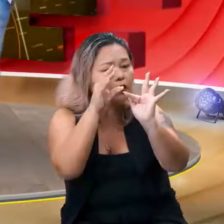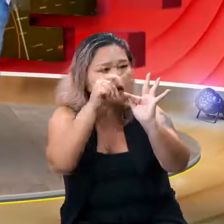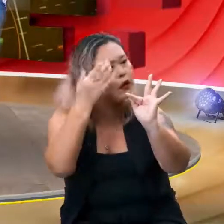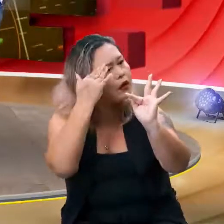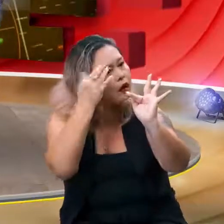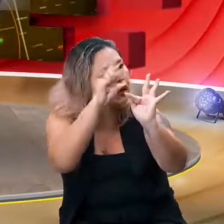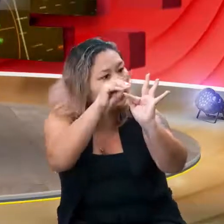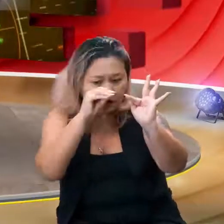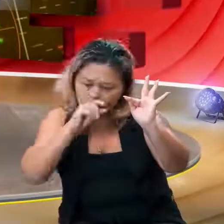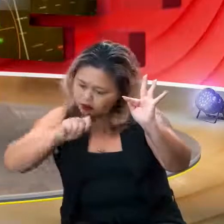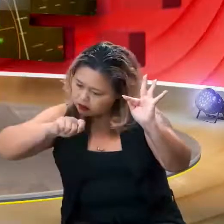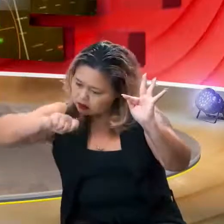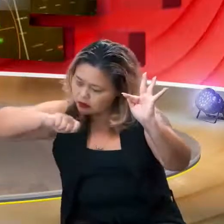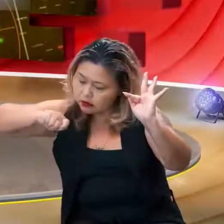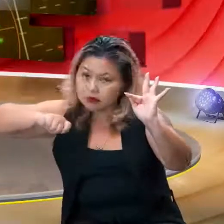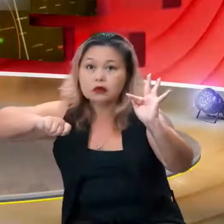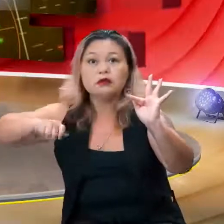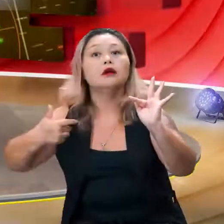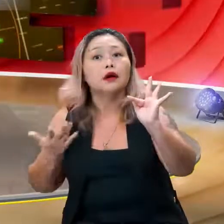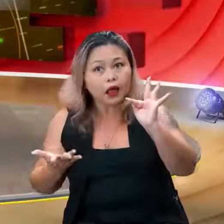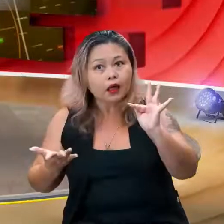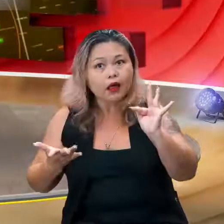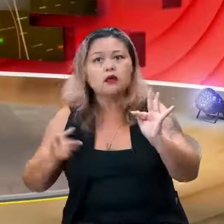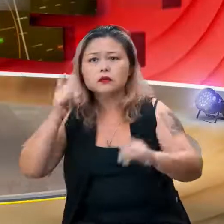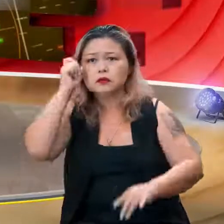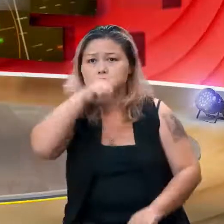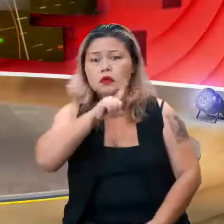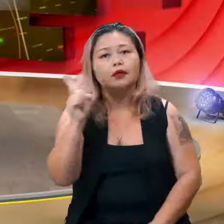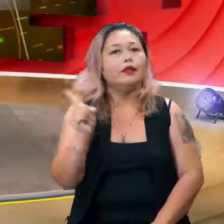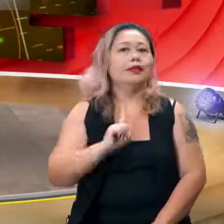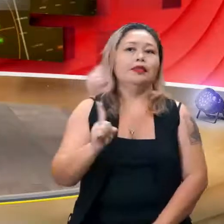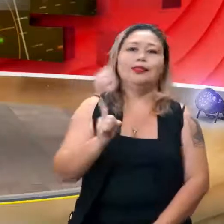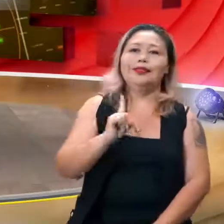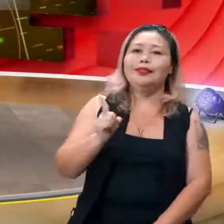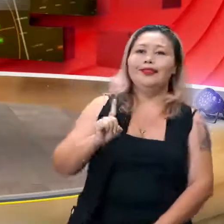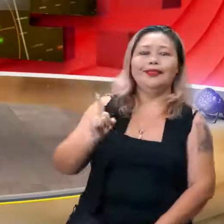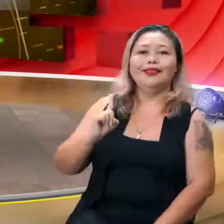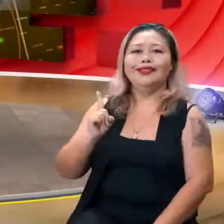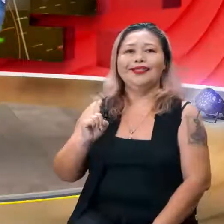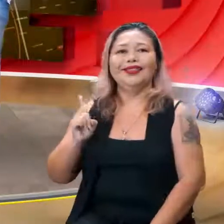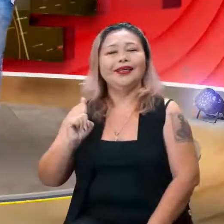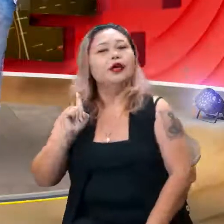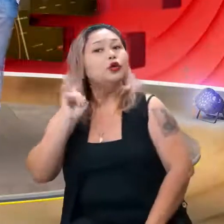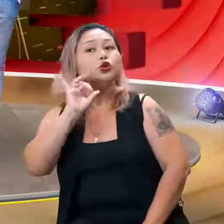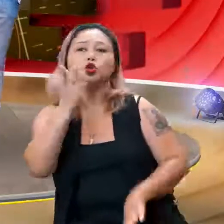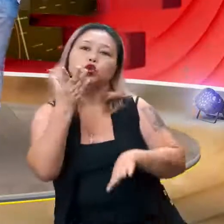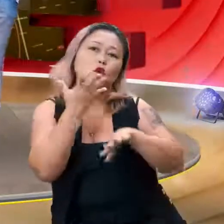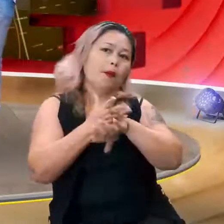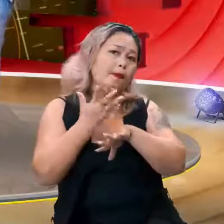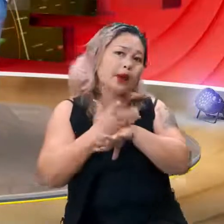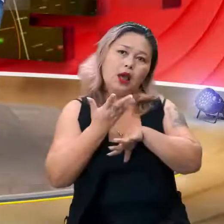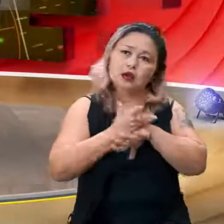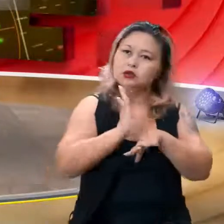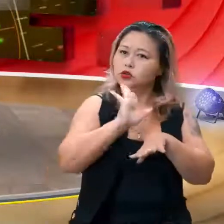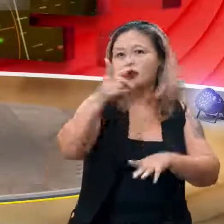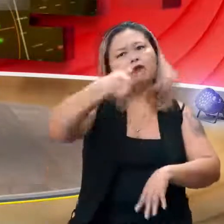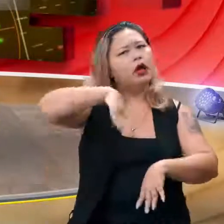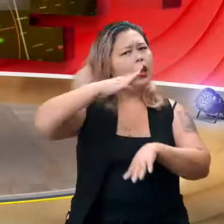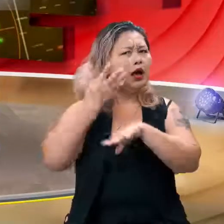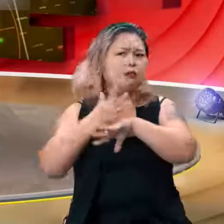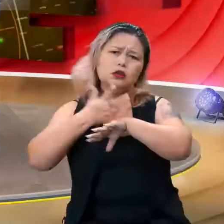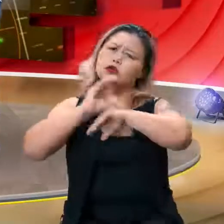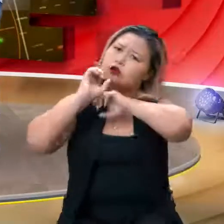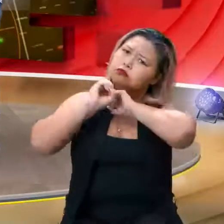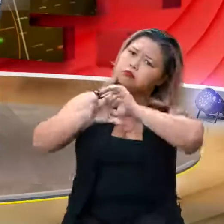acontecendo. Beleza. Difícil? Não, né? Só é prática. A gente vai praticando com vocês, vai ensinando.